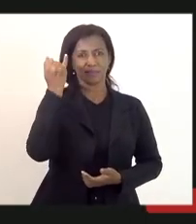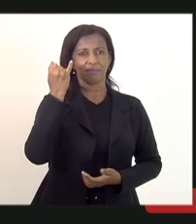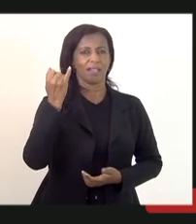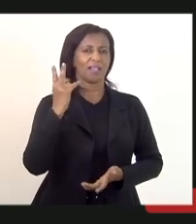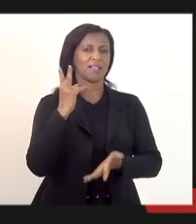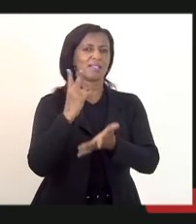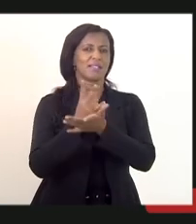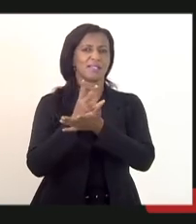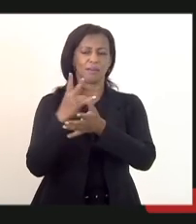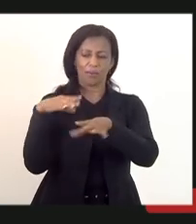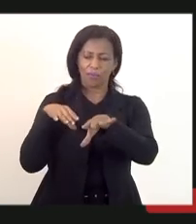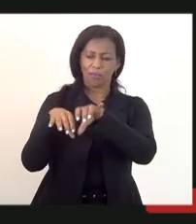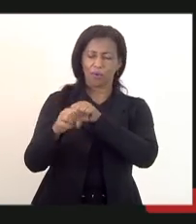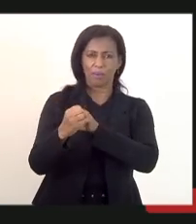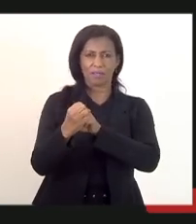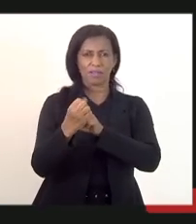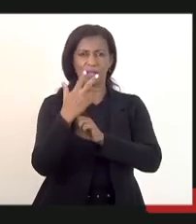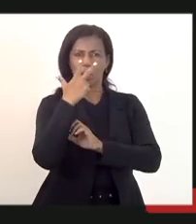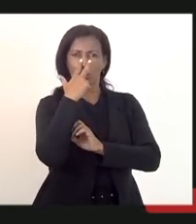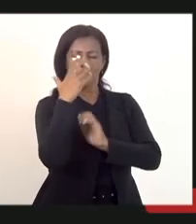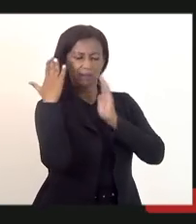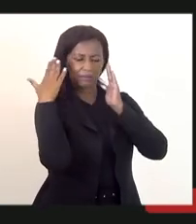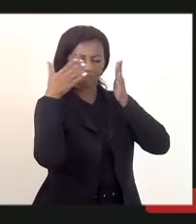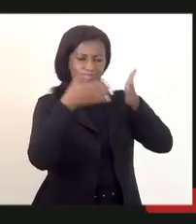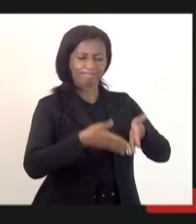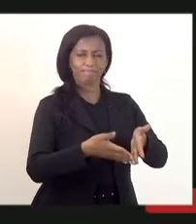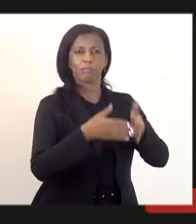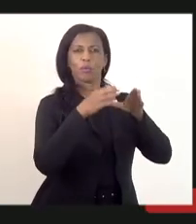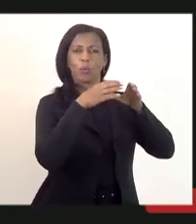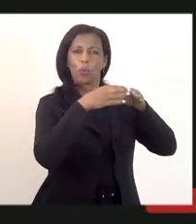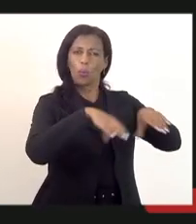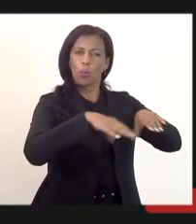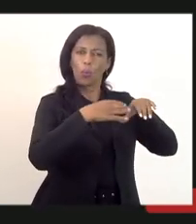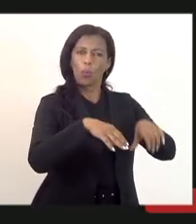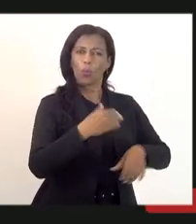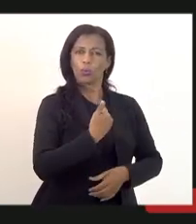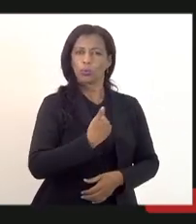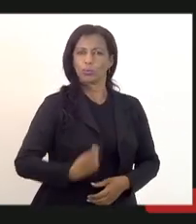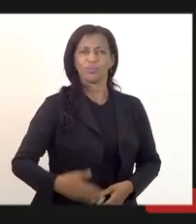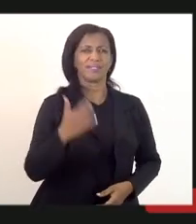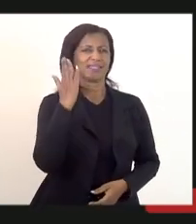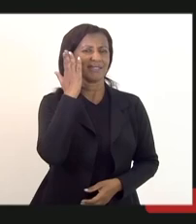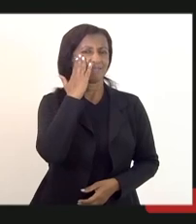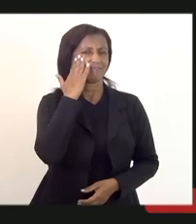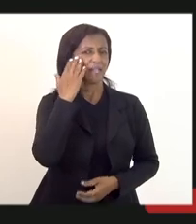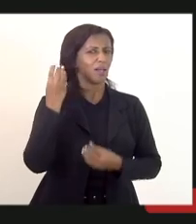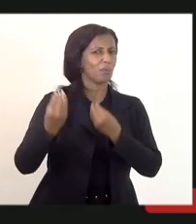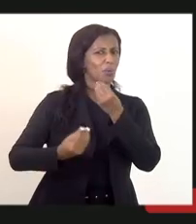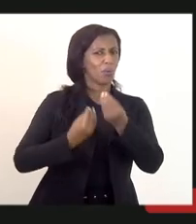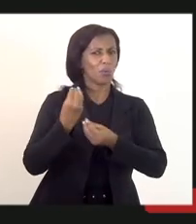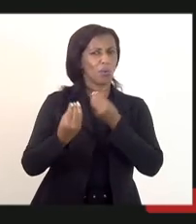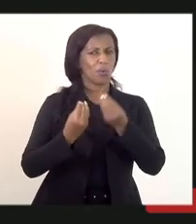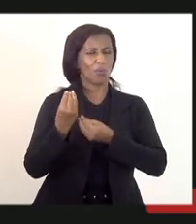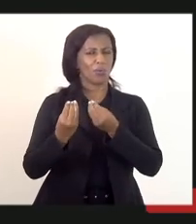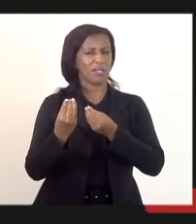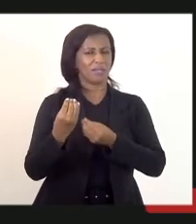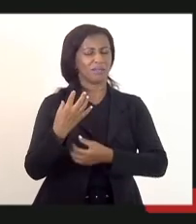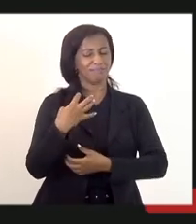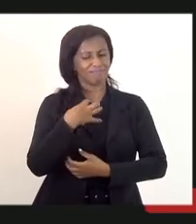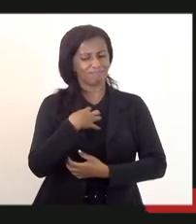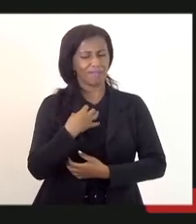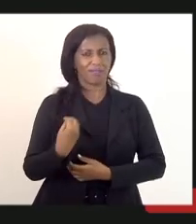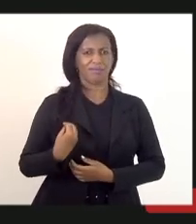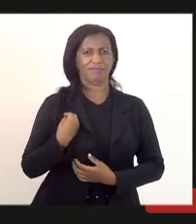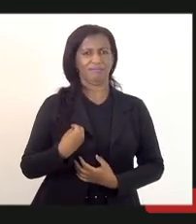essa formação acadêmica voltada para os concursos públicos e sabe como isso paralisa a nossa vida e aí eu quero